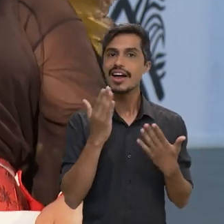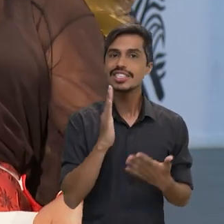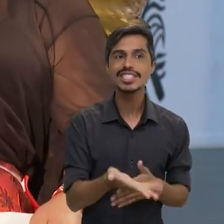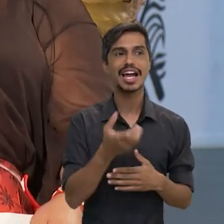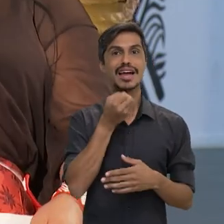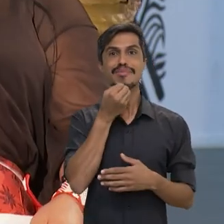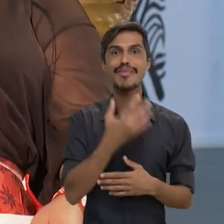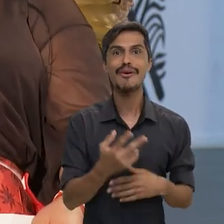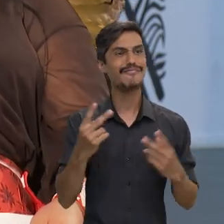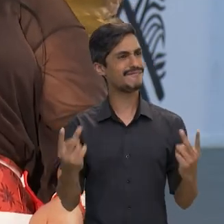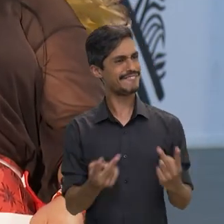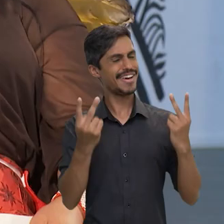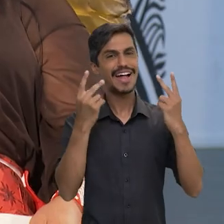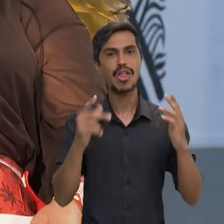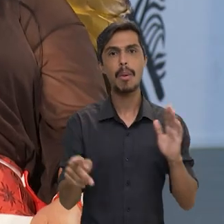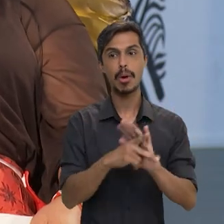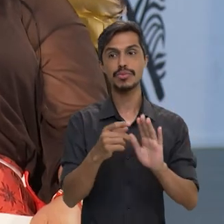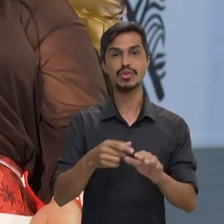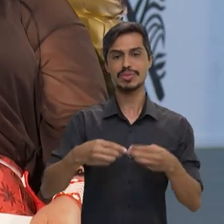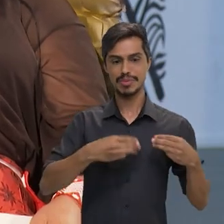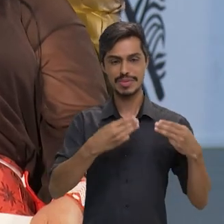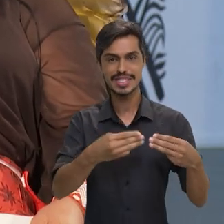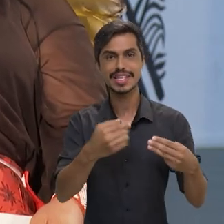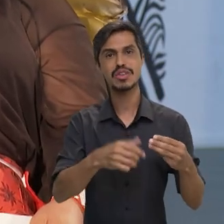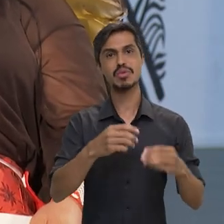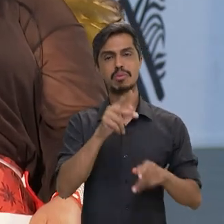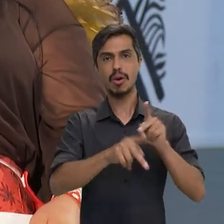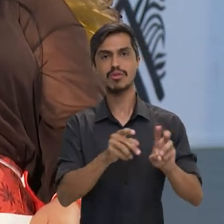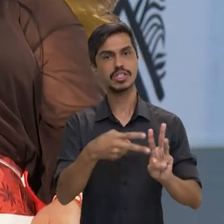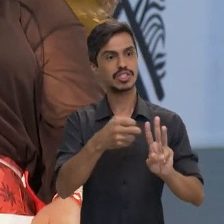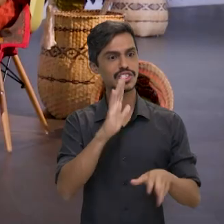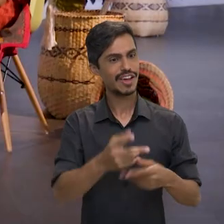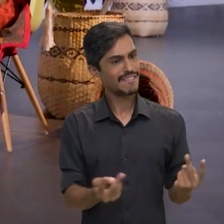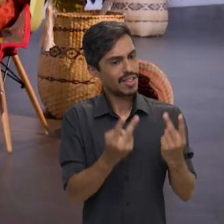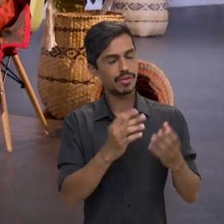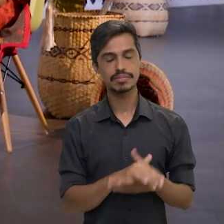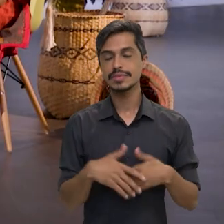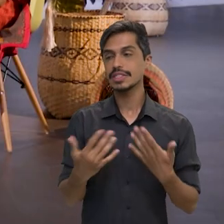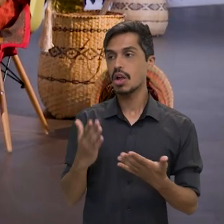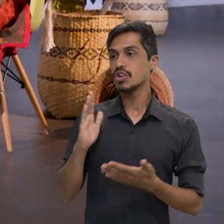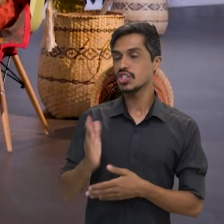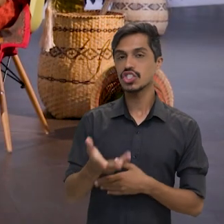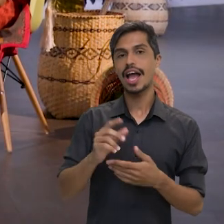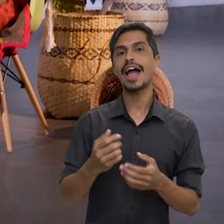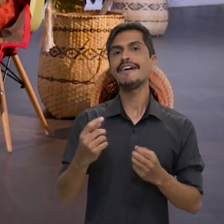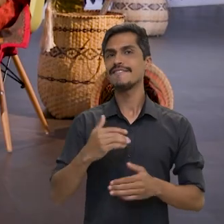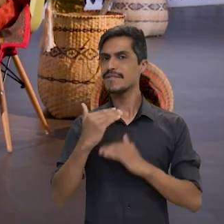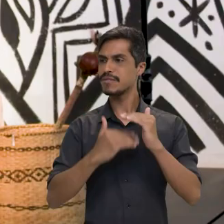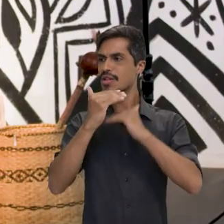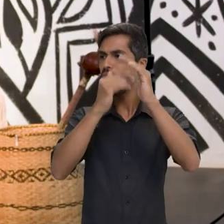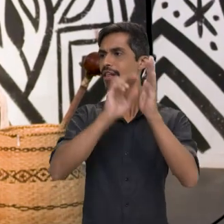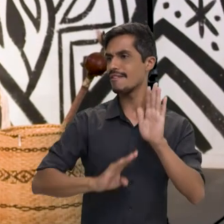tempo já de existência do Ministério dos Povos Indígenas. E aí, com já tantos avanços em pouco tempo,